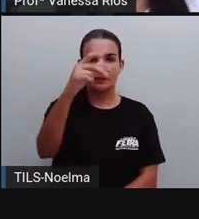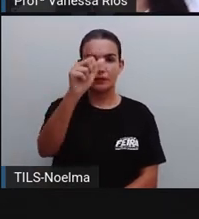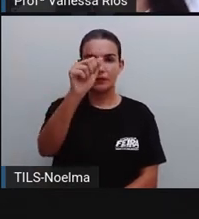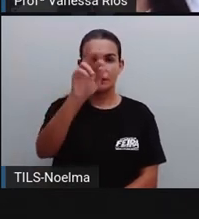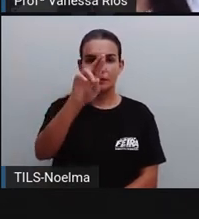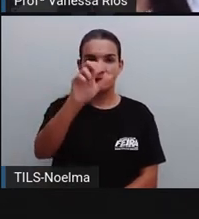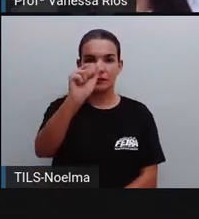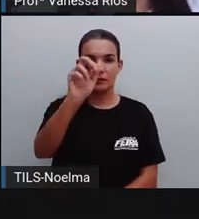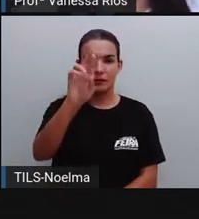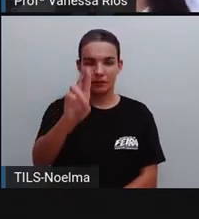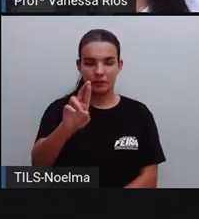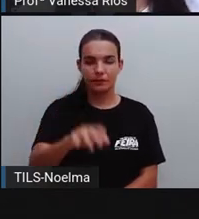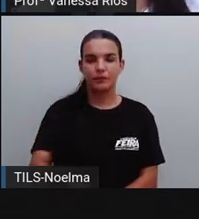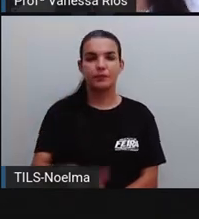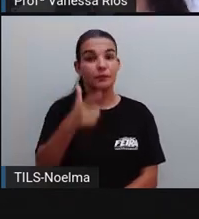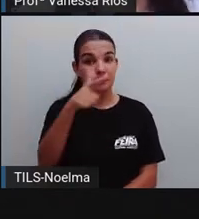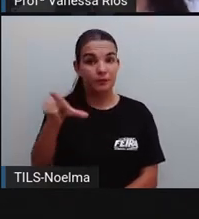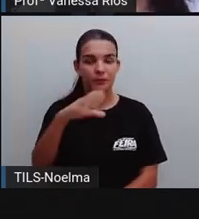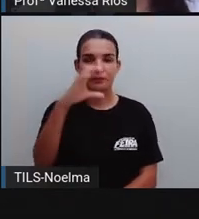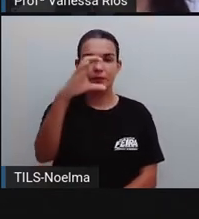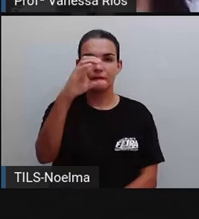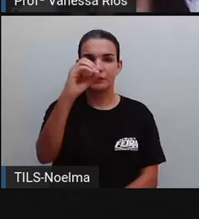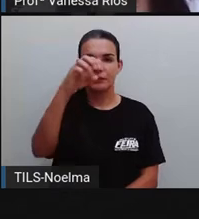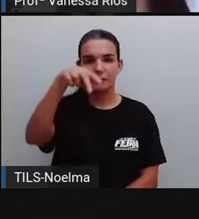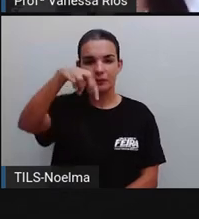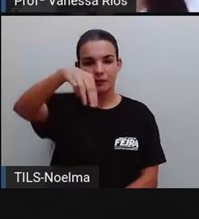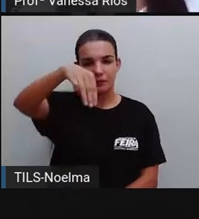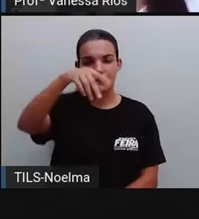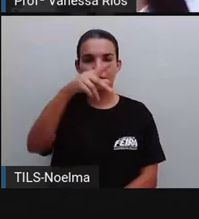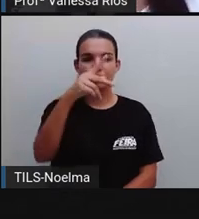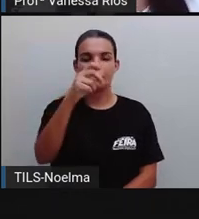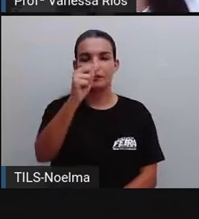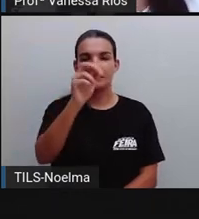Vou repetir. Comparar.